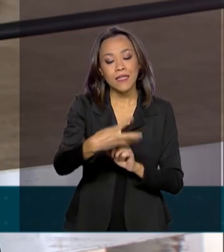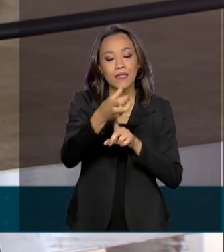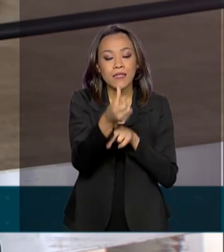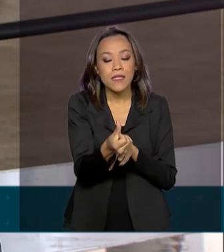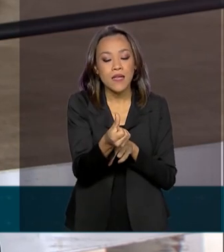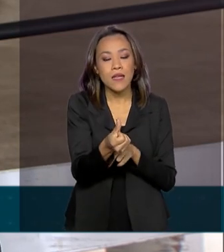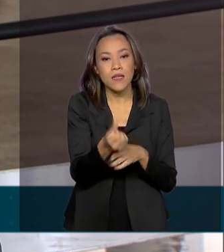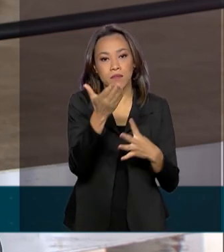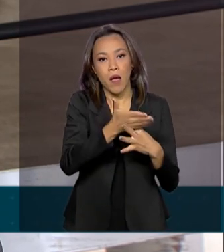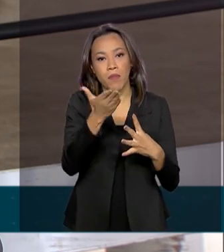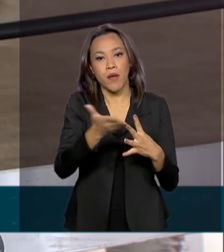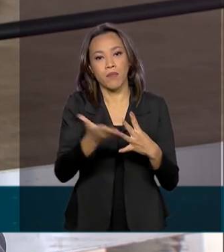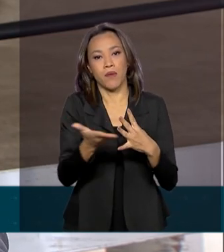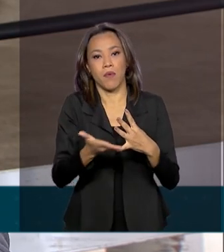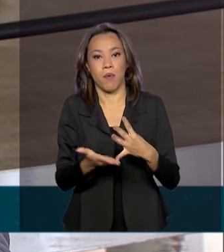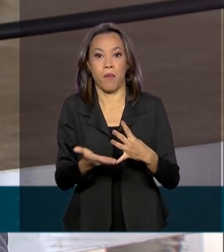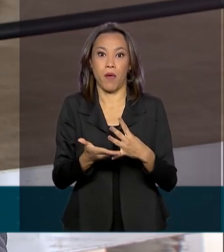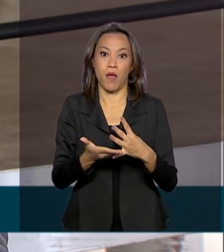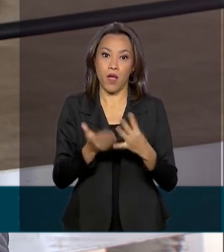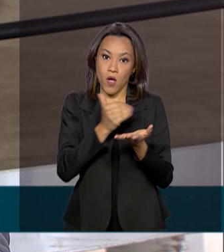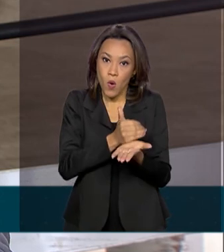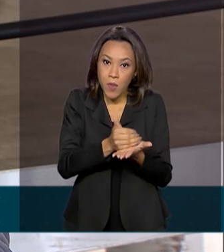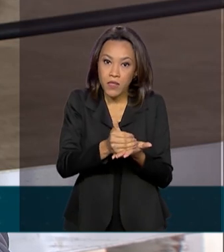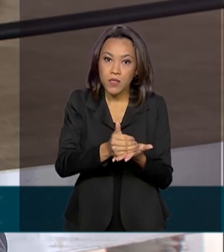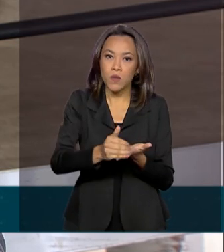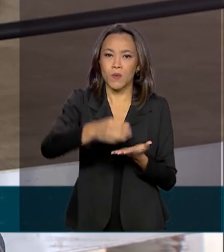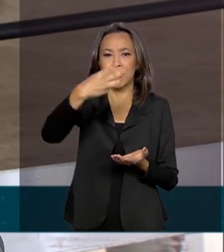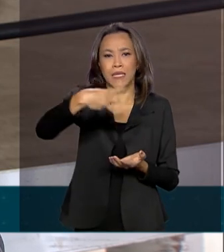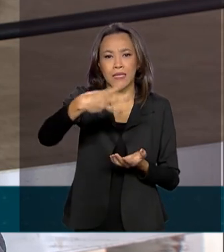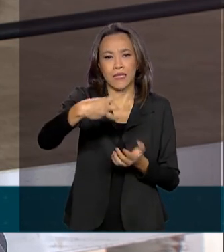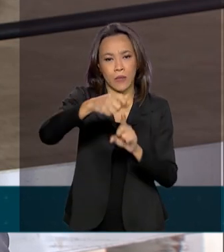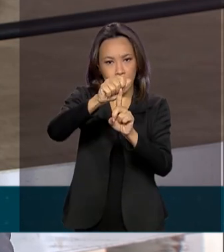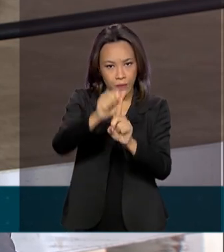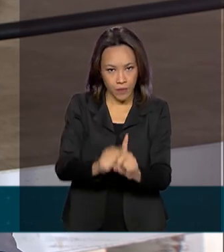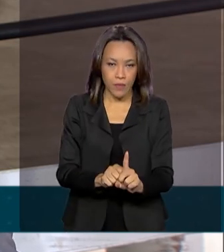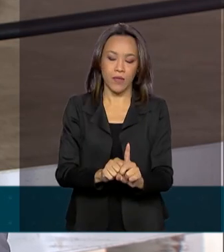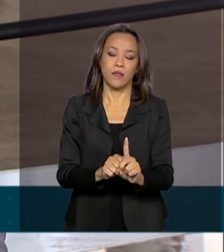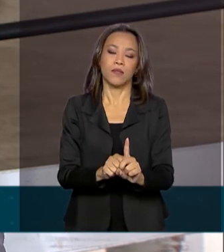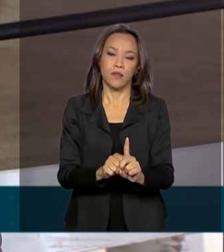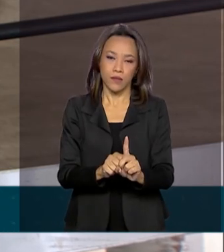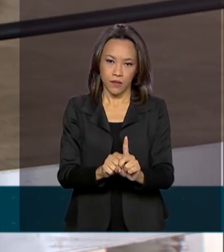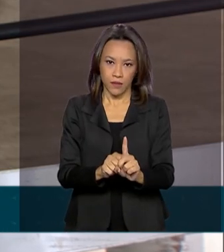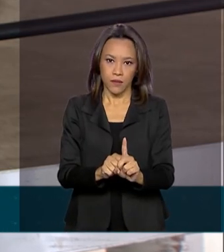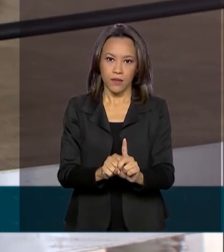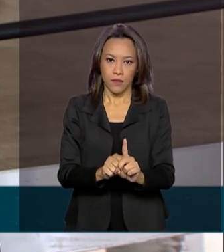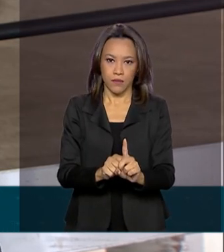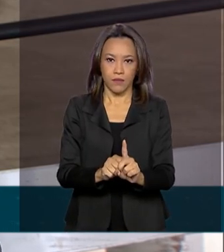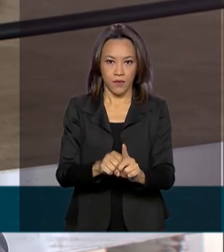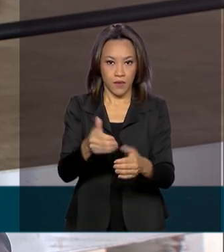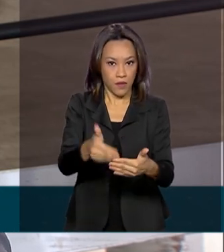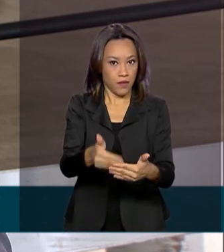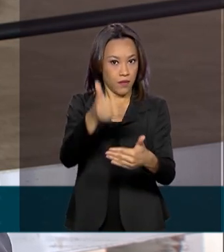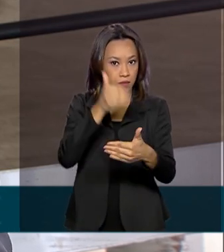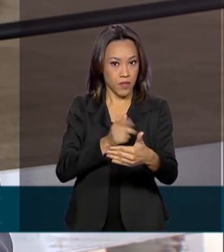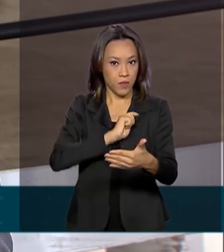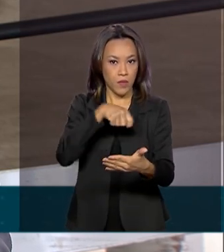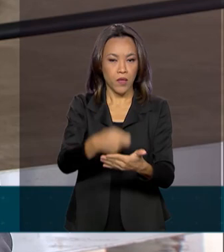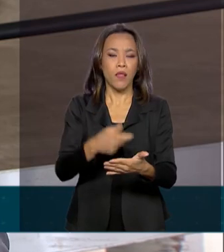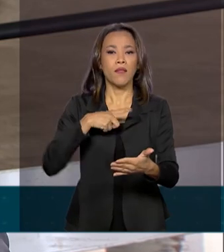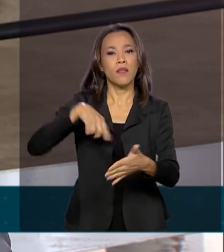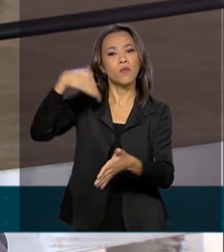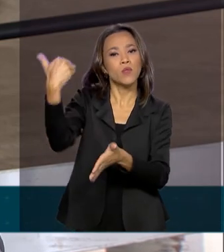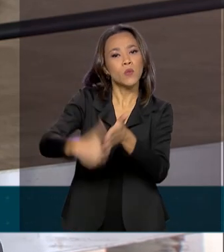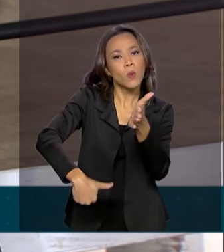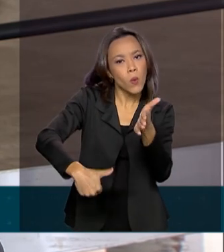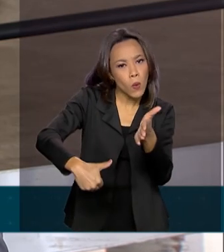fixas, a serem pagas a partir do terceiro mês após a antecipação. E será feito um desconto na